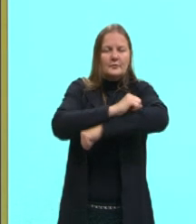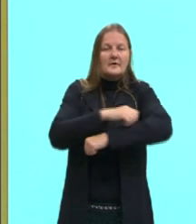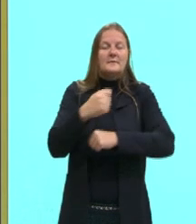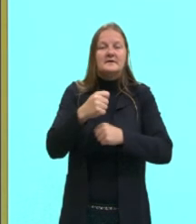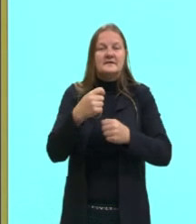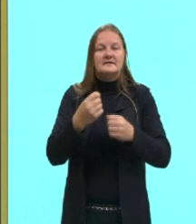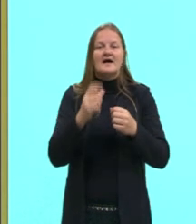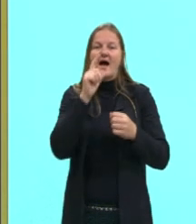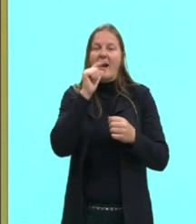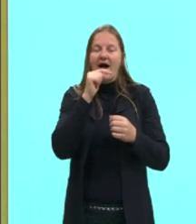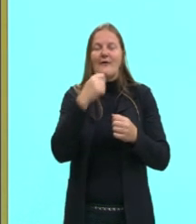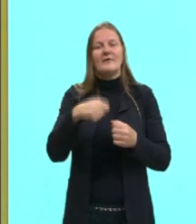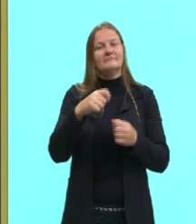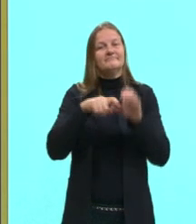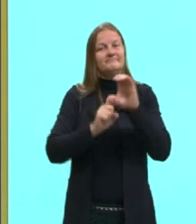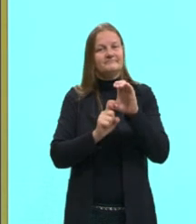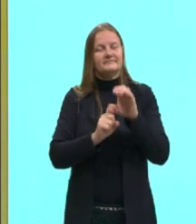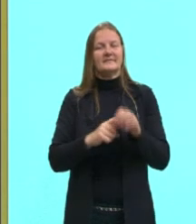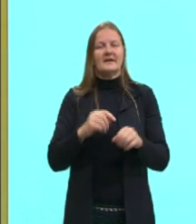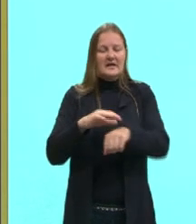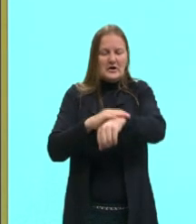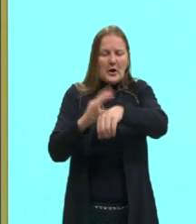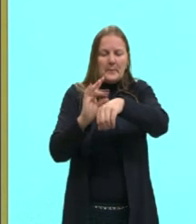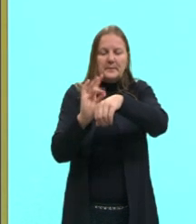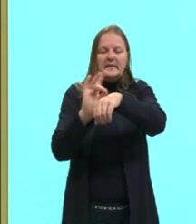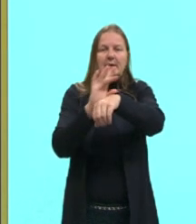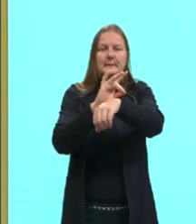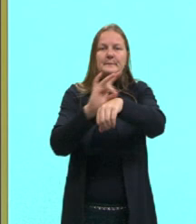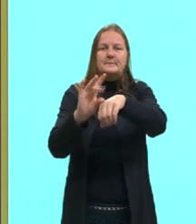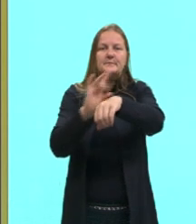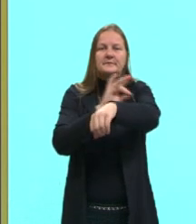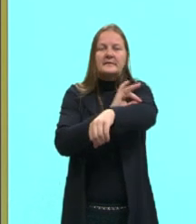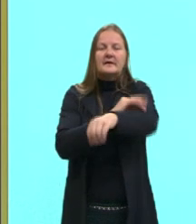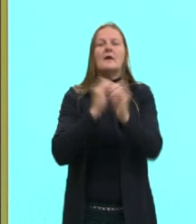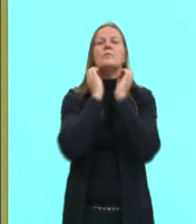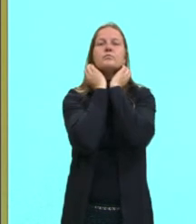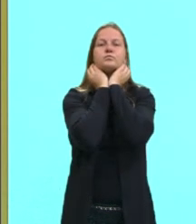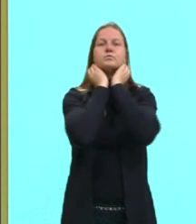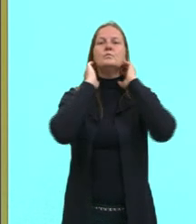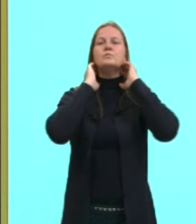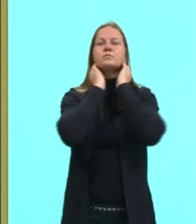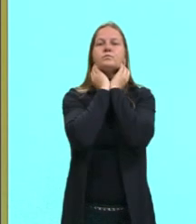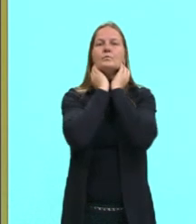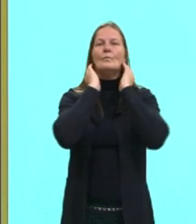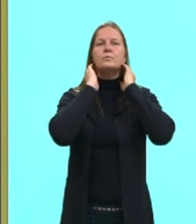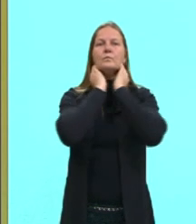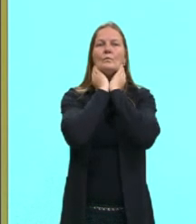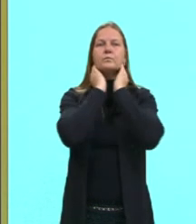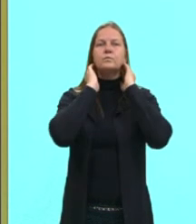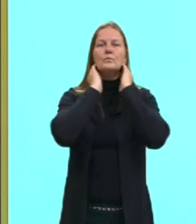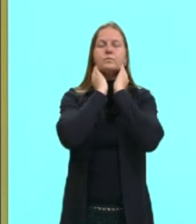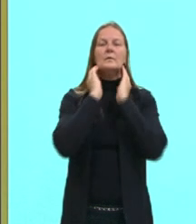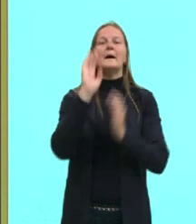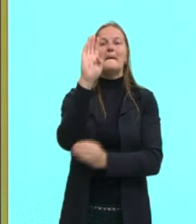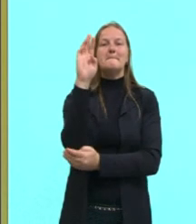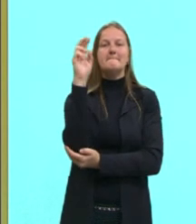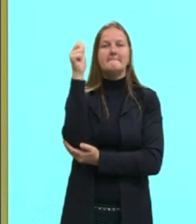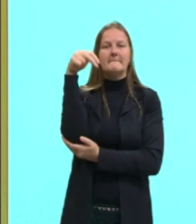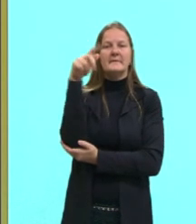Tem a pele lisa e úmida. Respiração branquial no início do desenvolvimento, que é a fase do girino.